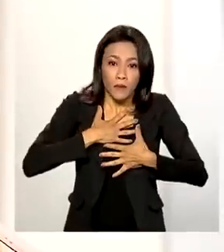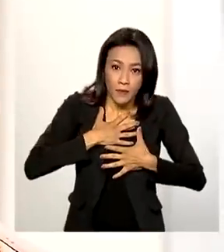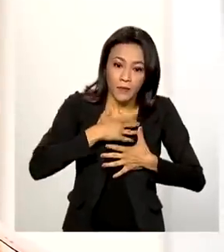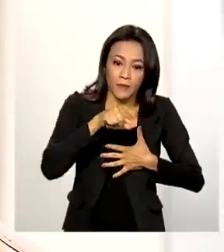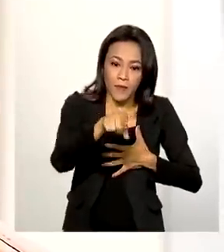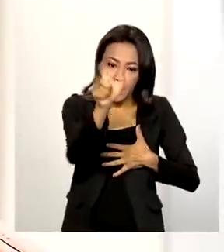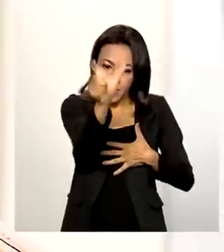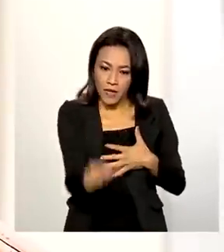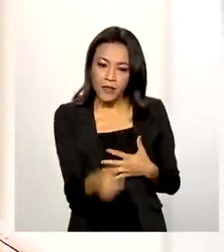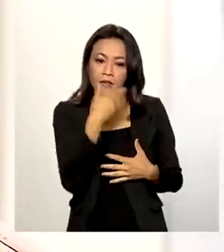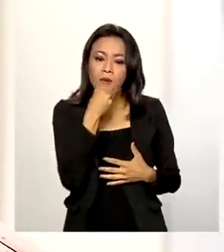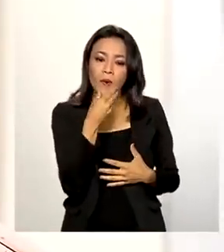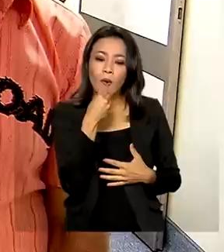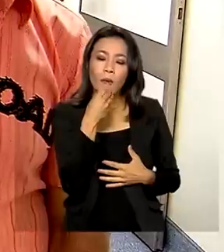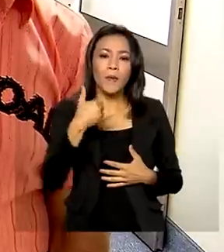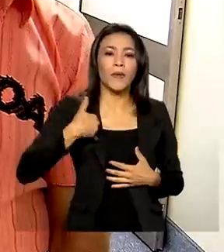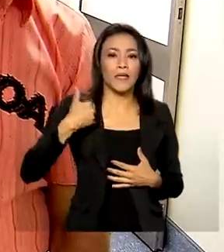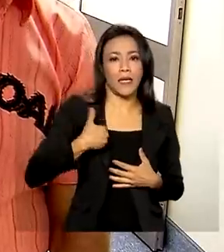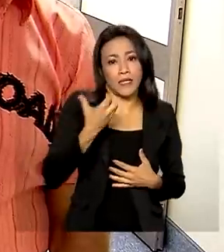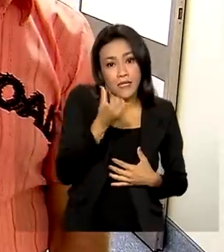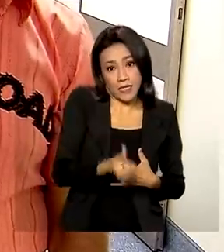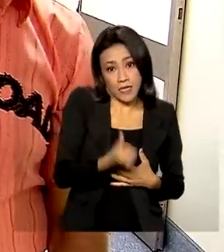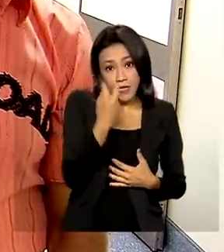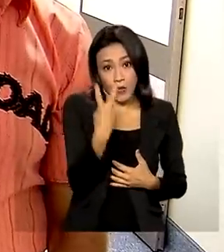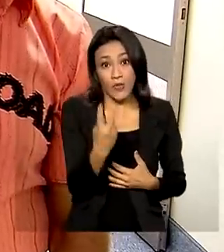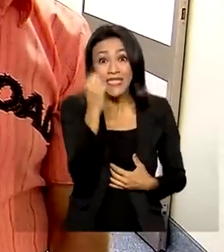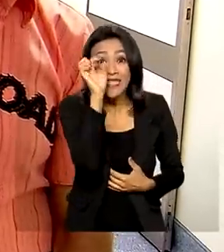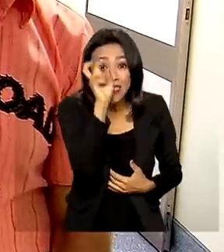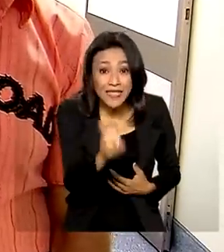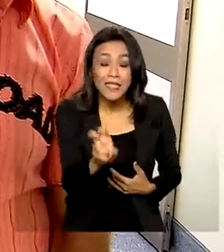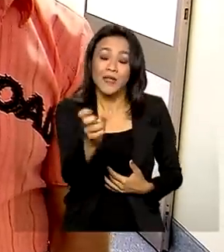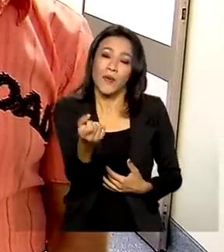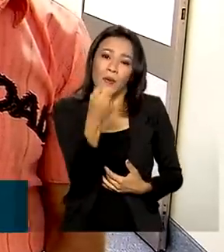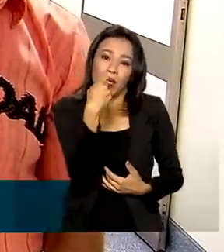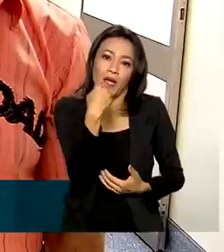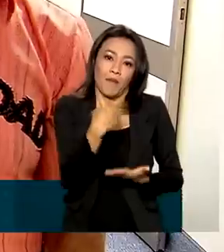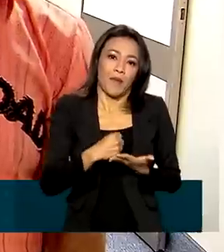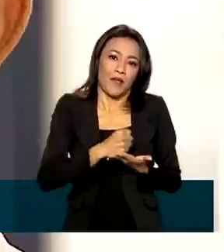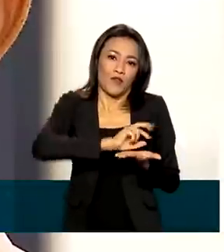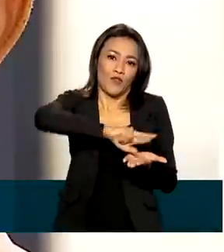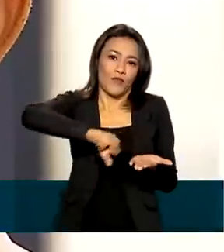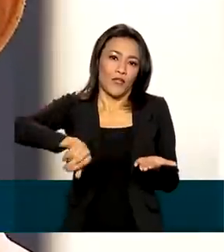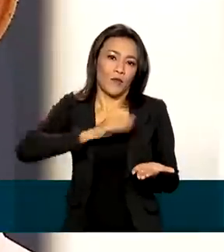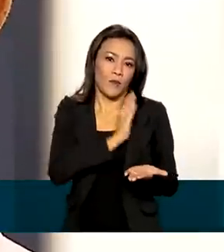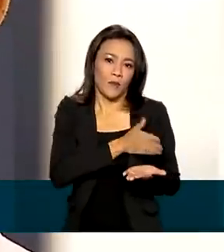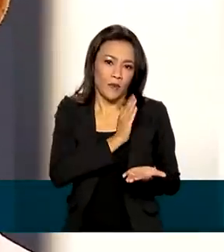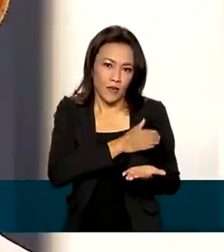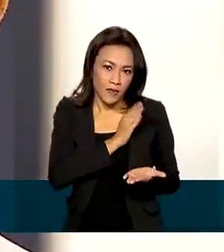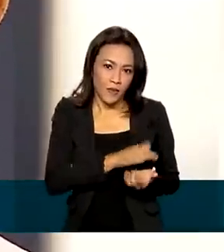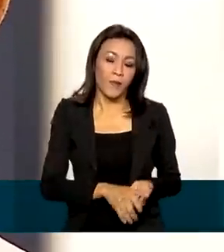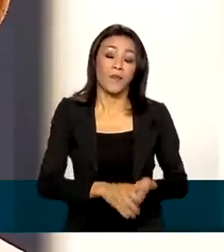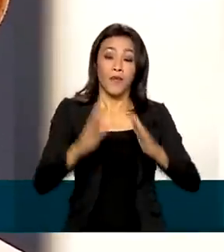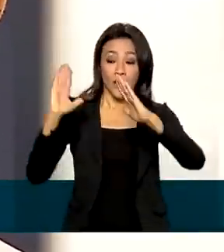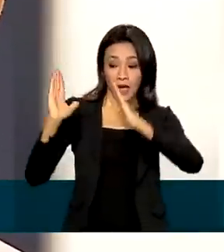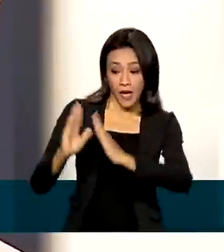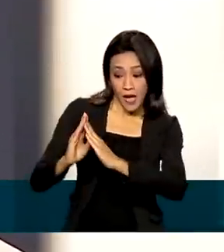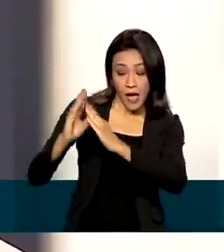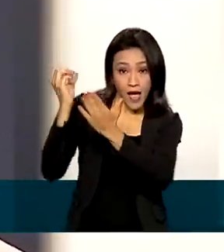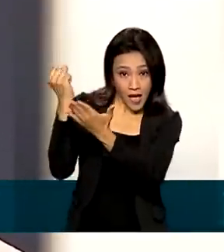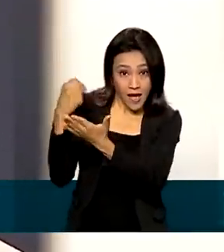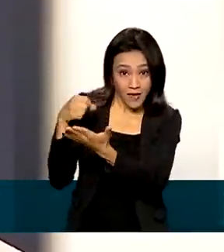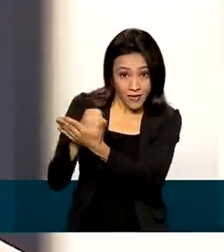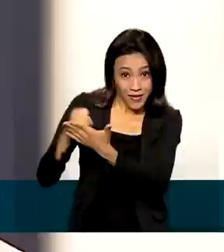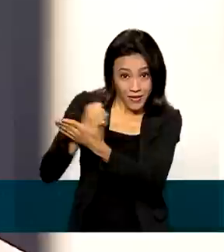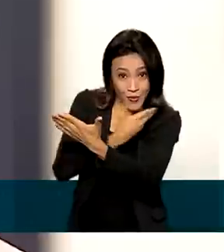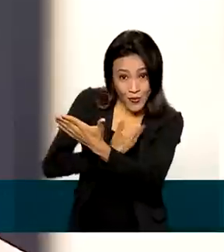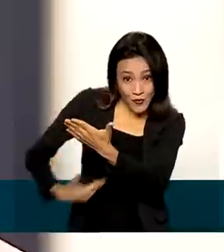André, de 62 anos, toma cinco remédios diferentes para o coração. O Farmácia Popular aliviou o